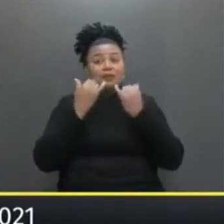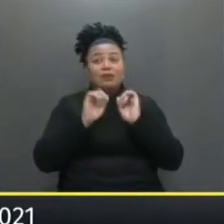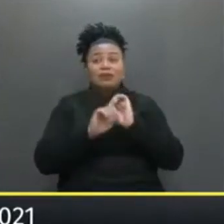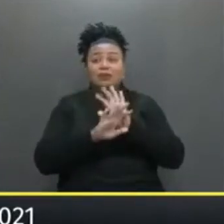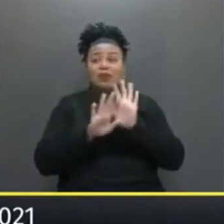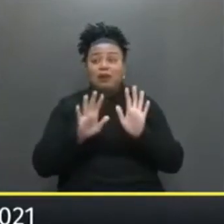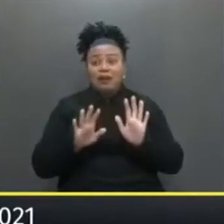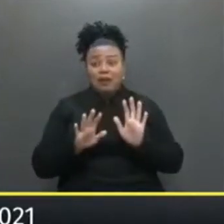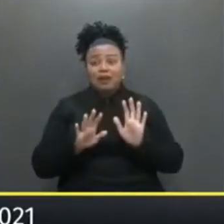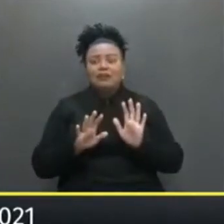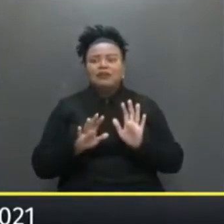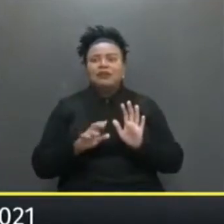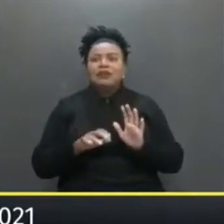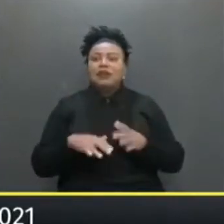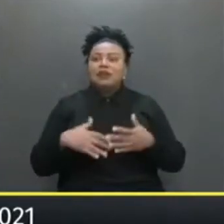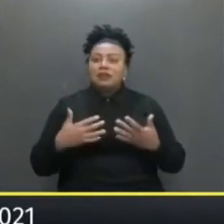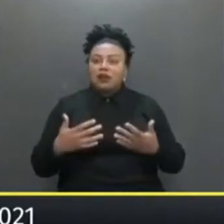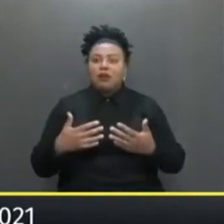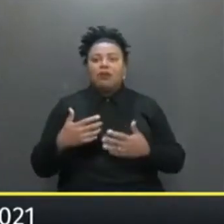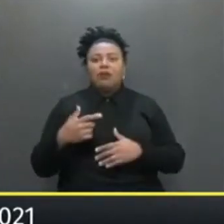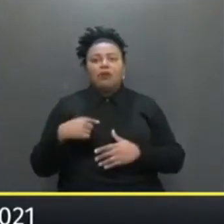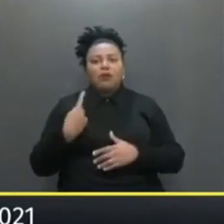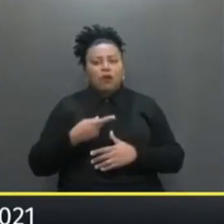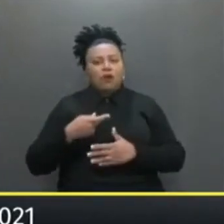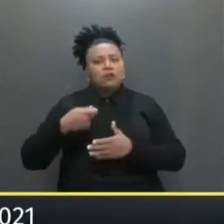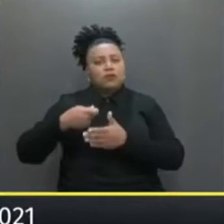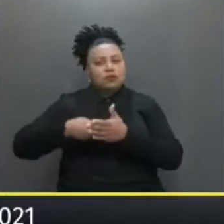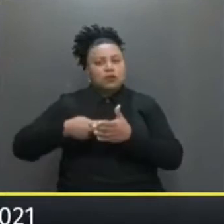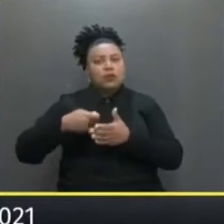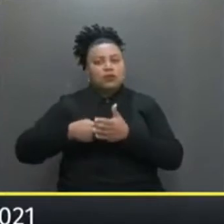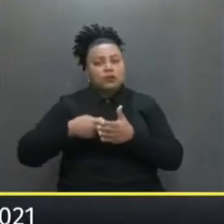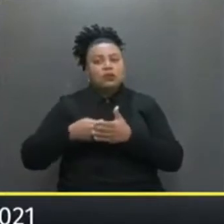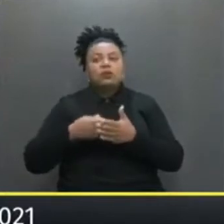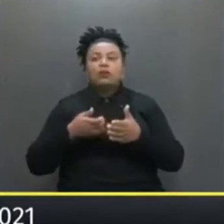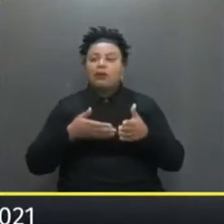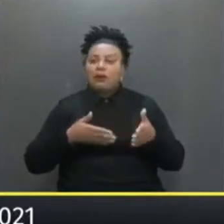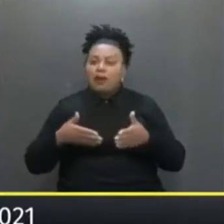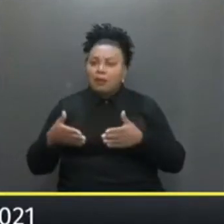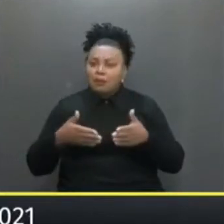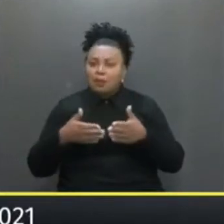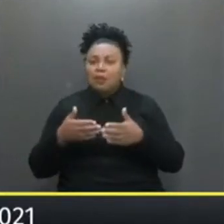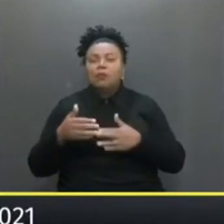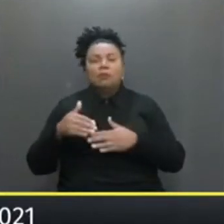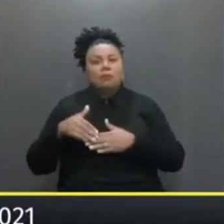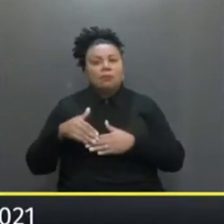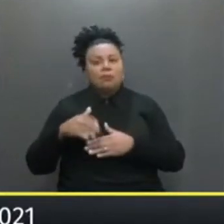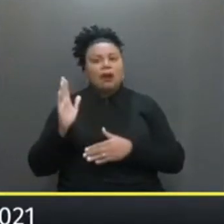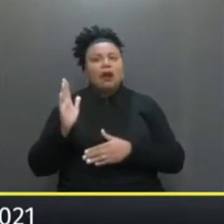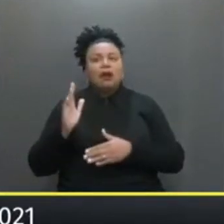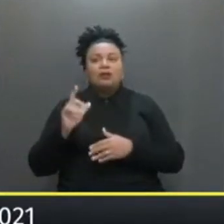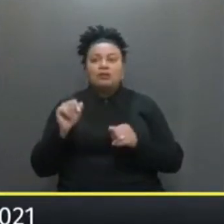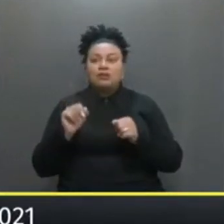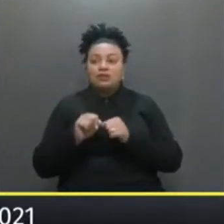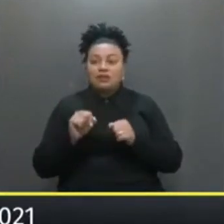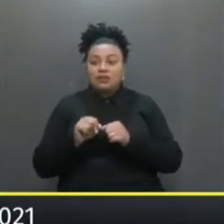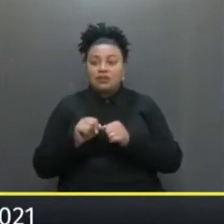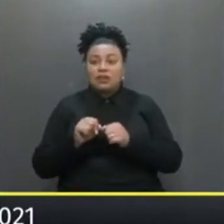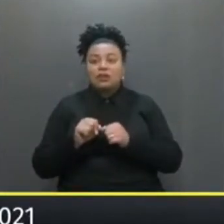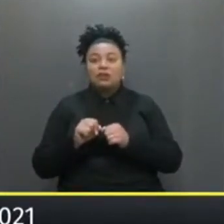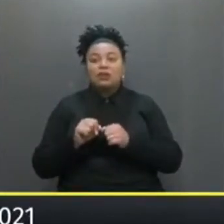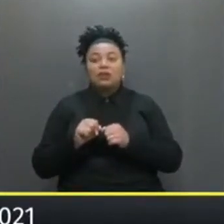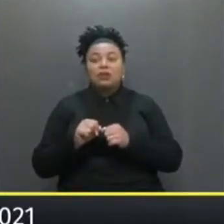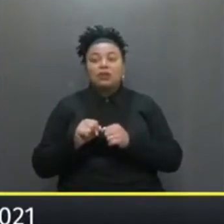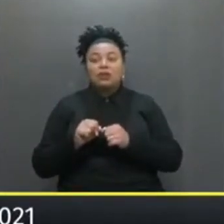Então nós Cada vez mais Estamos batalhando Nesse caminho Nós estamos Cada vez mais Fazendo Nossa